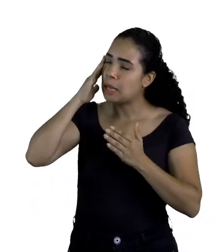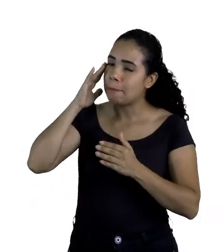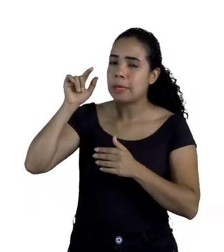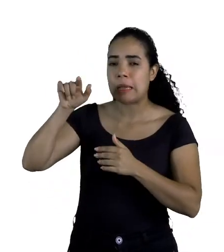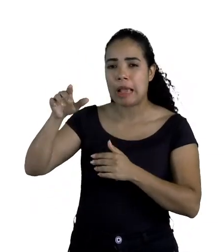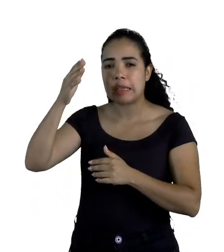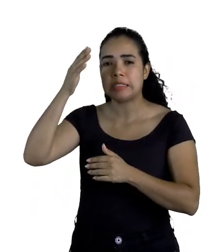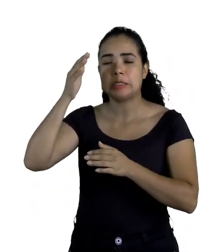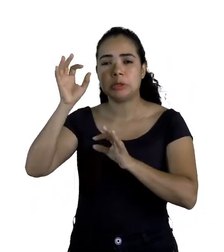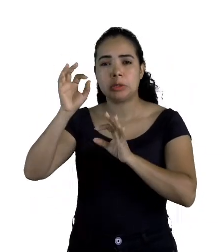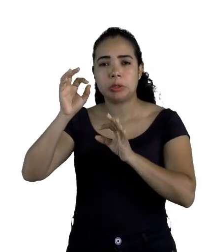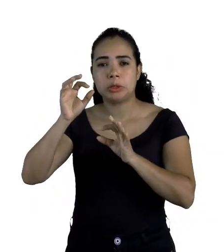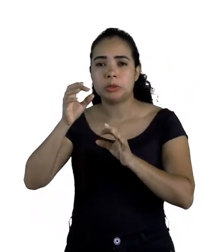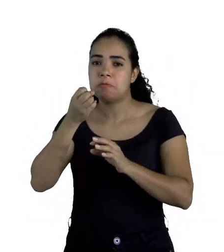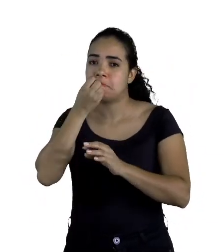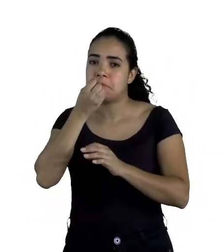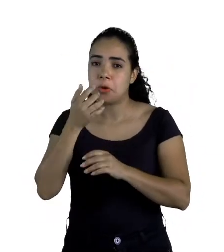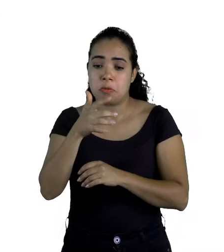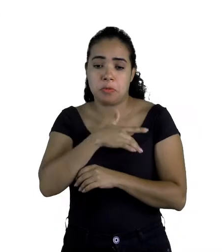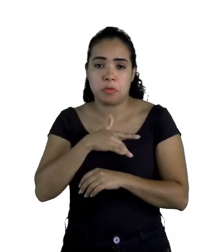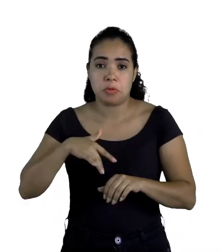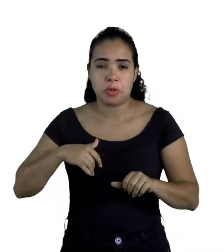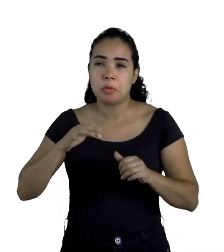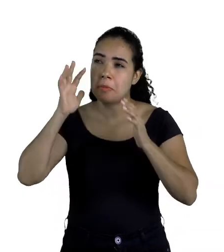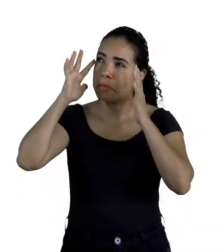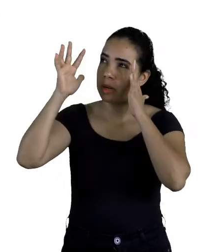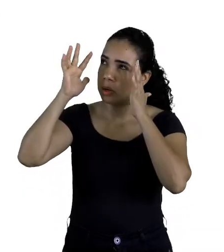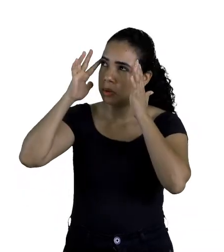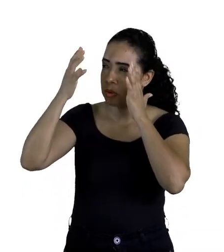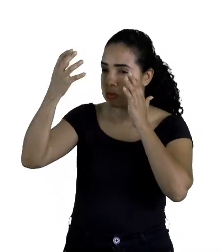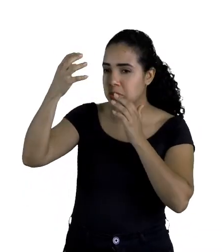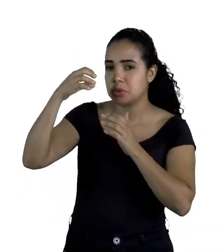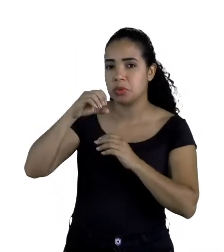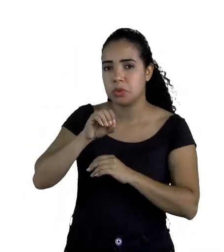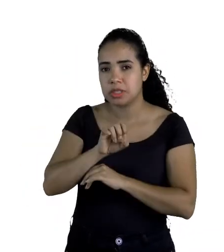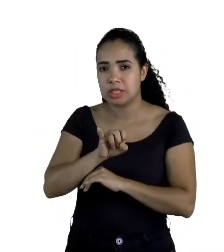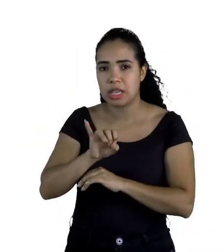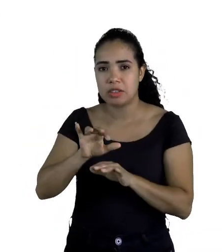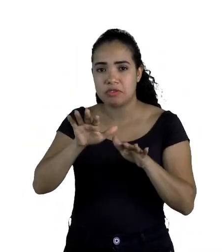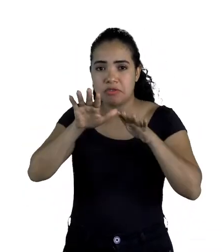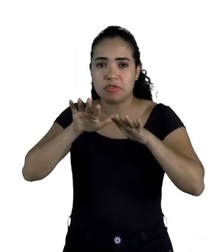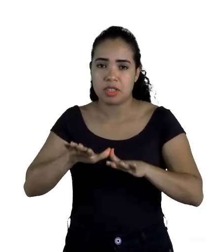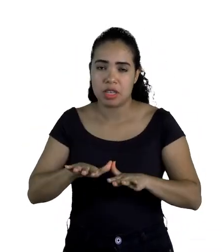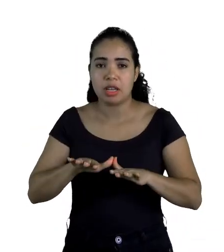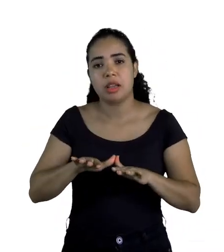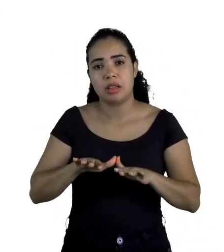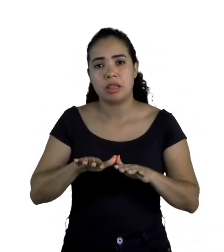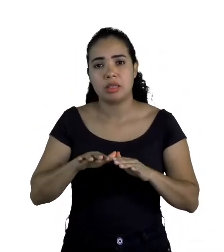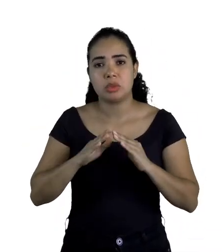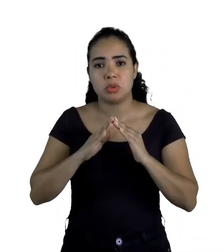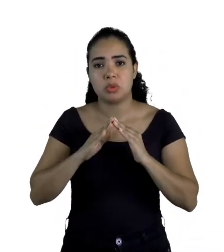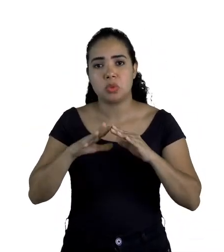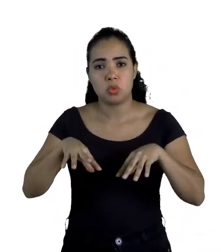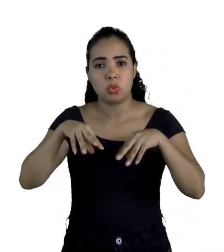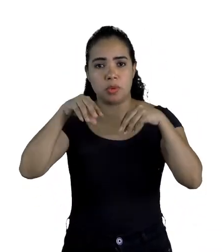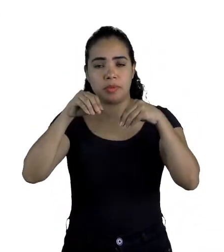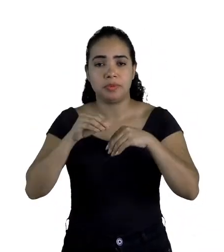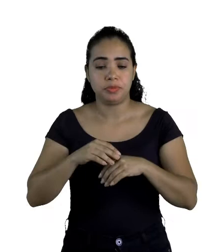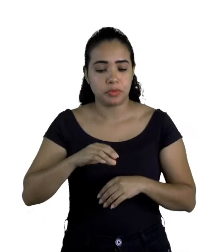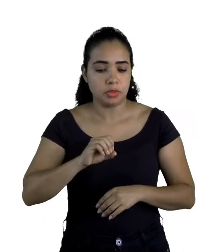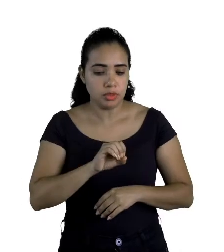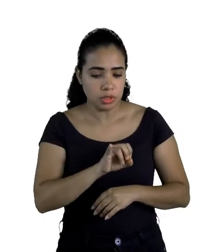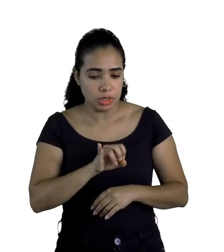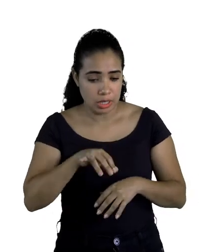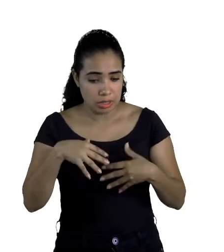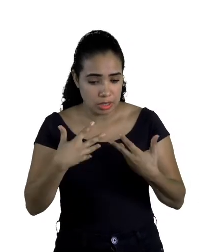e pensando na sua cura, mandou que Ossain ficasse no palácio como seu hóspede. Ossain aceitou